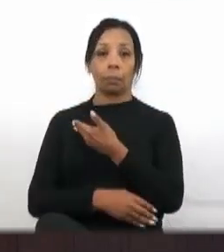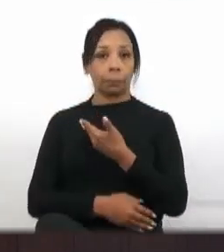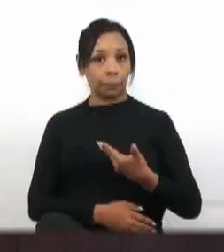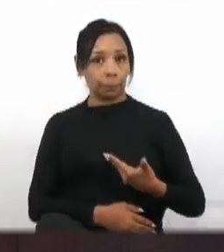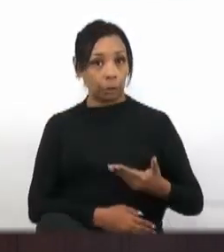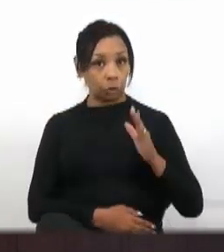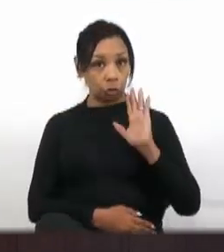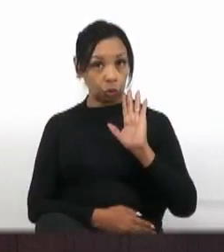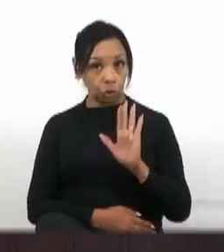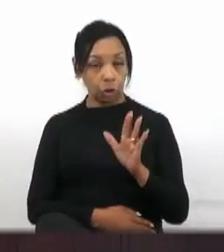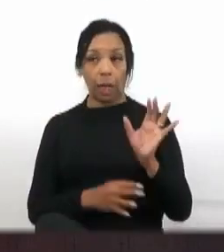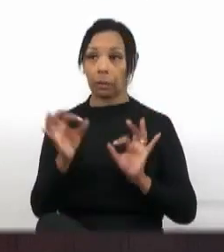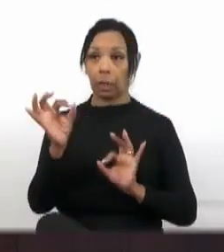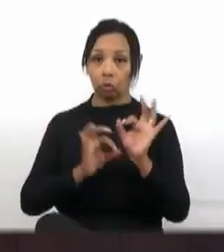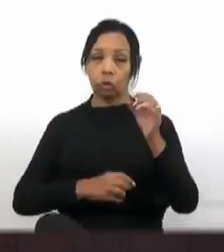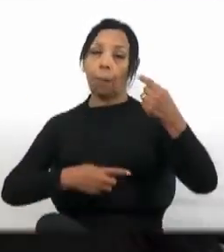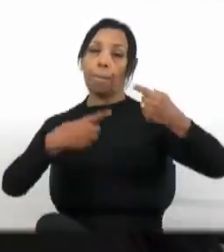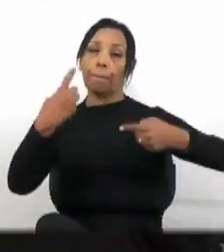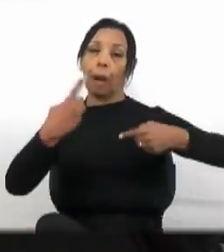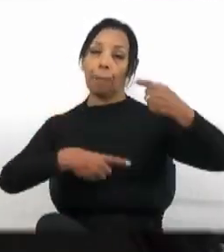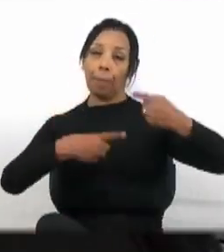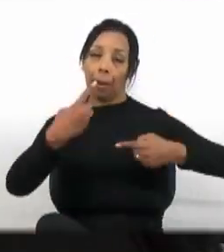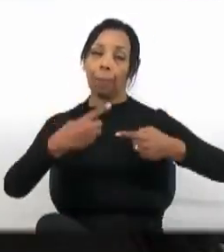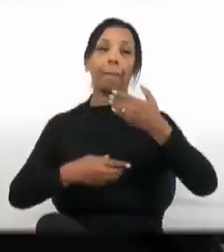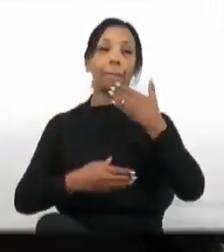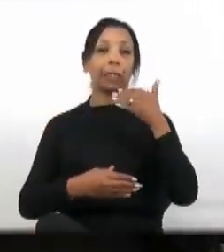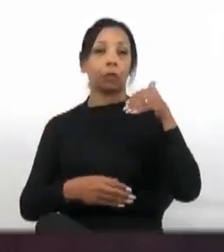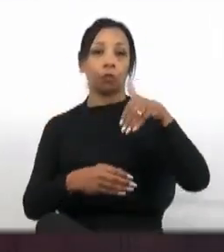discutido a semana passada, eu solicito imediato a votação.